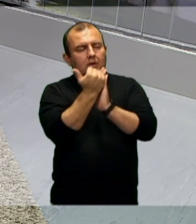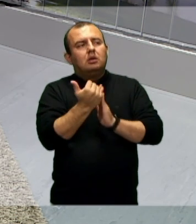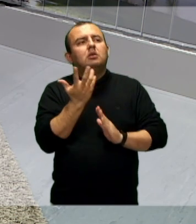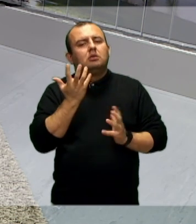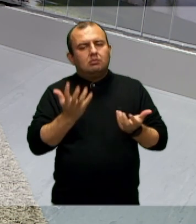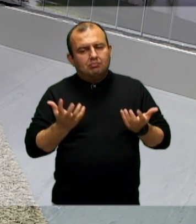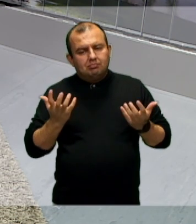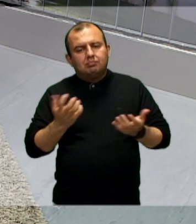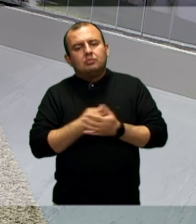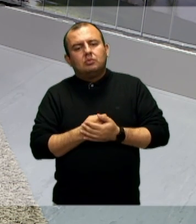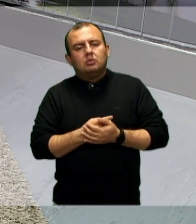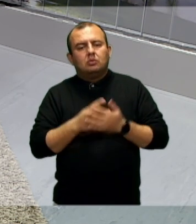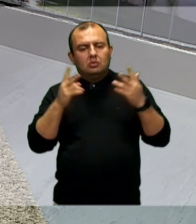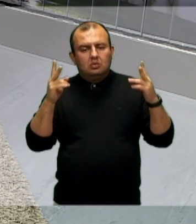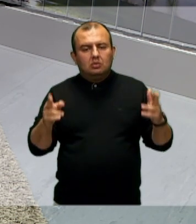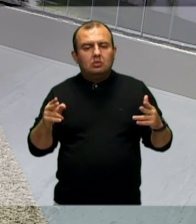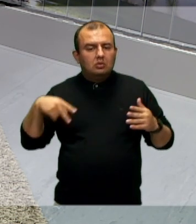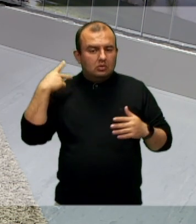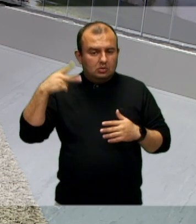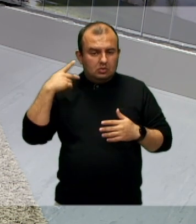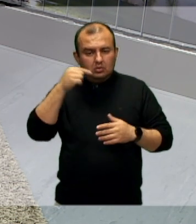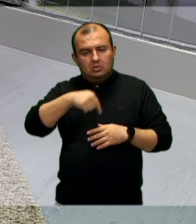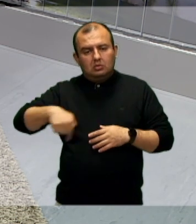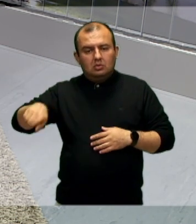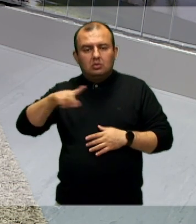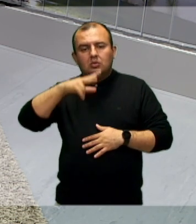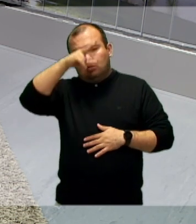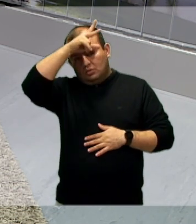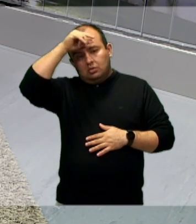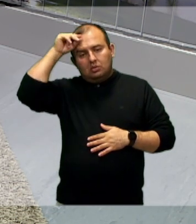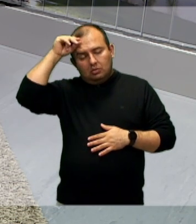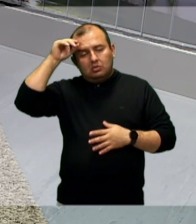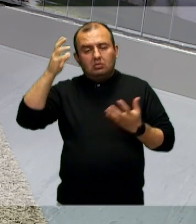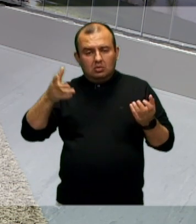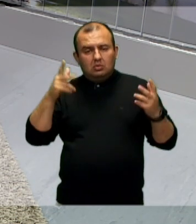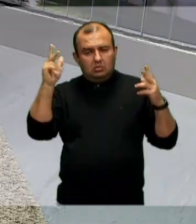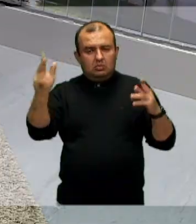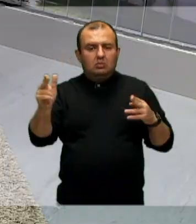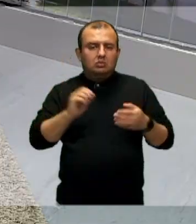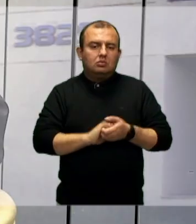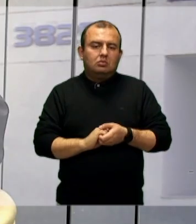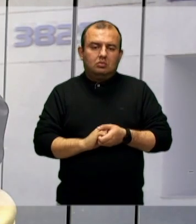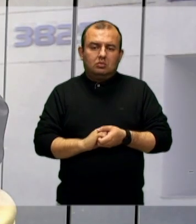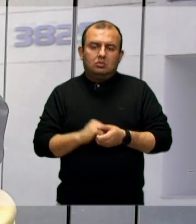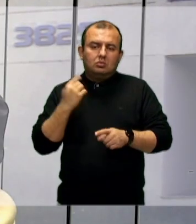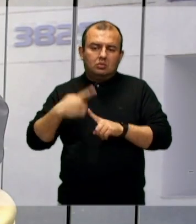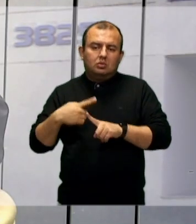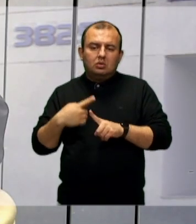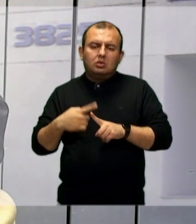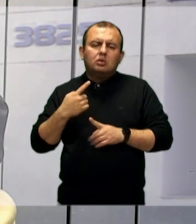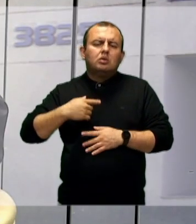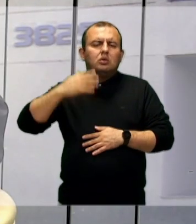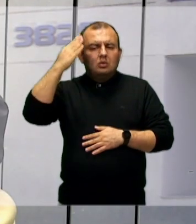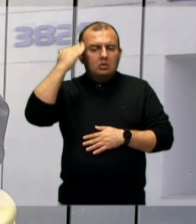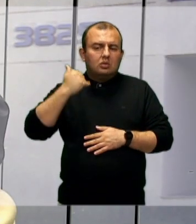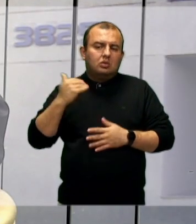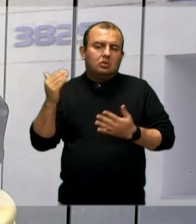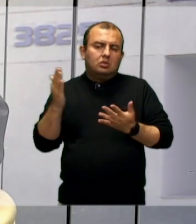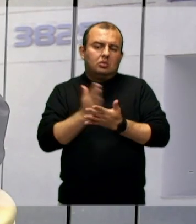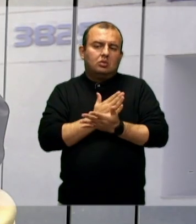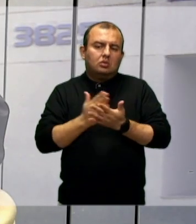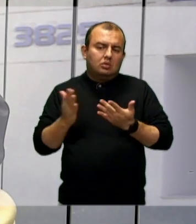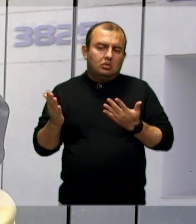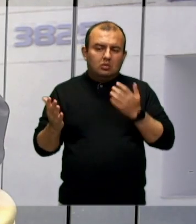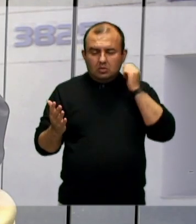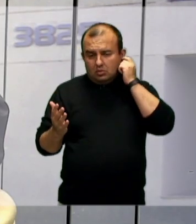sendo igual os nossos vereadores que a gente tem, os nossos prefeitos, porque eu sei que às vezes tem algum que não quer estar